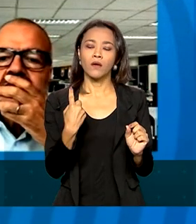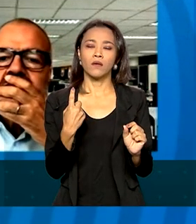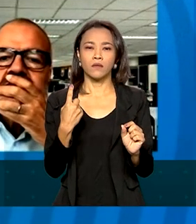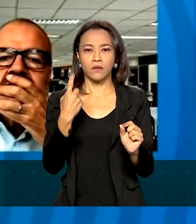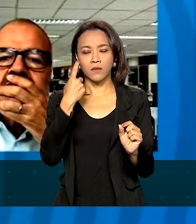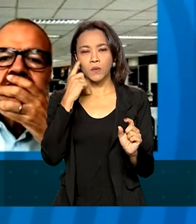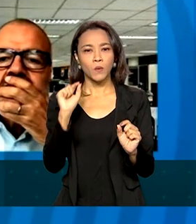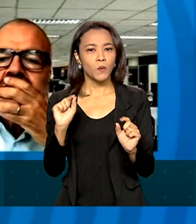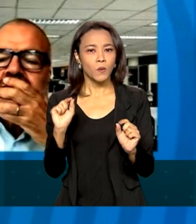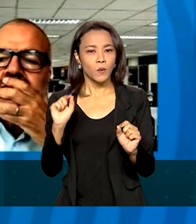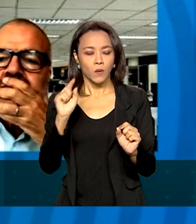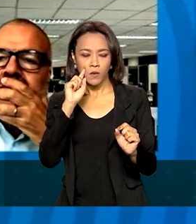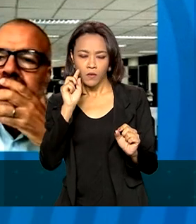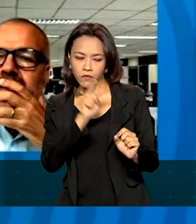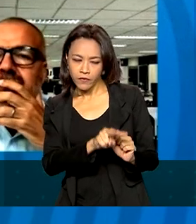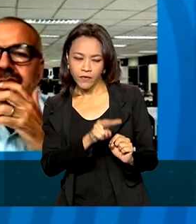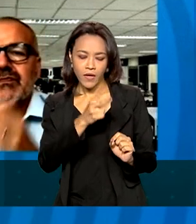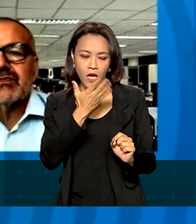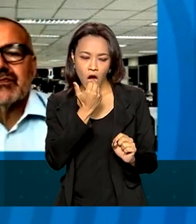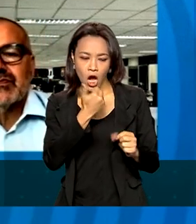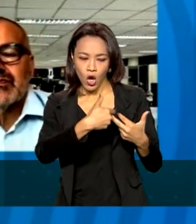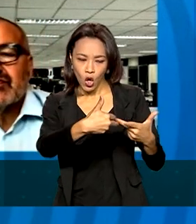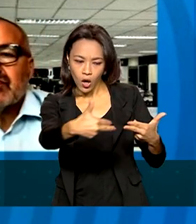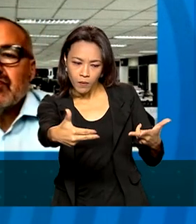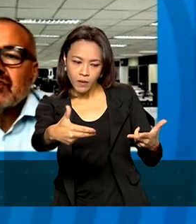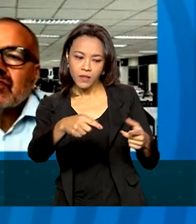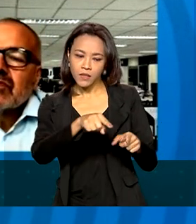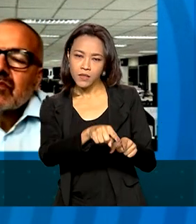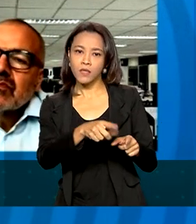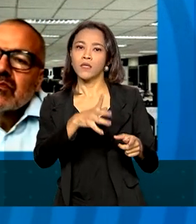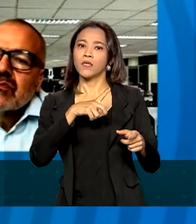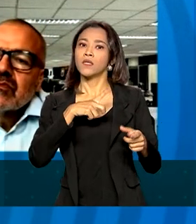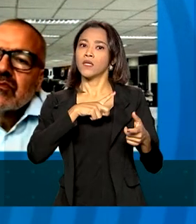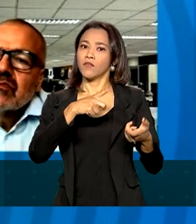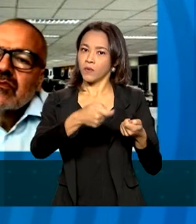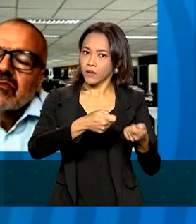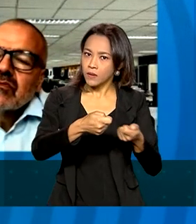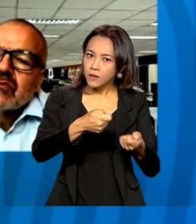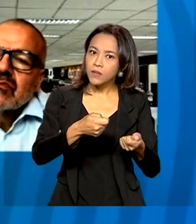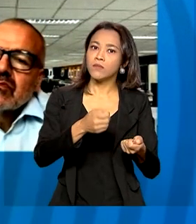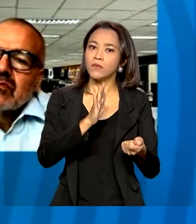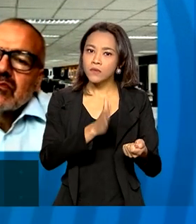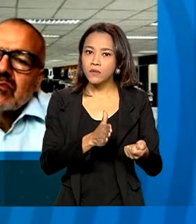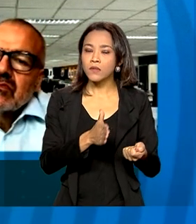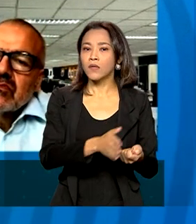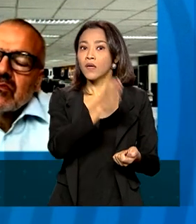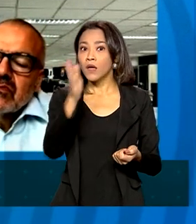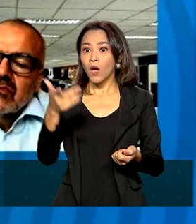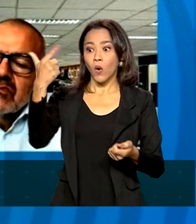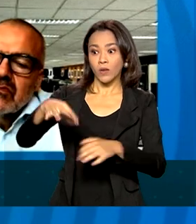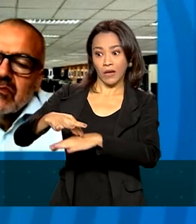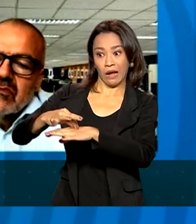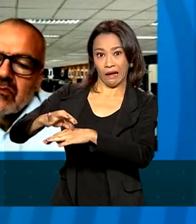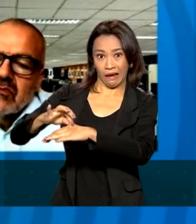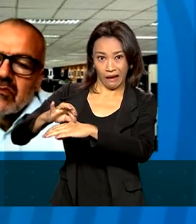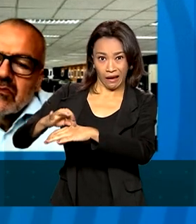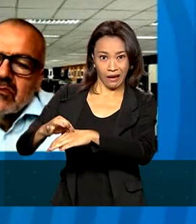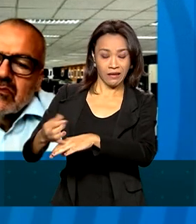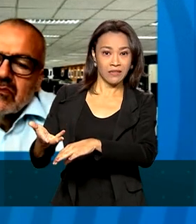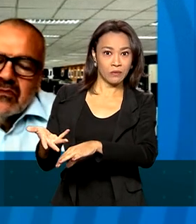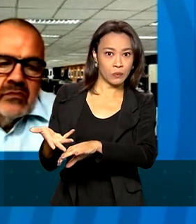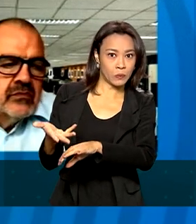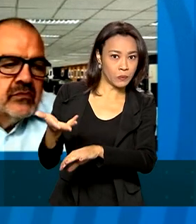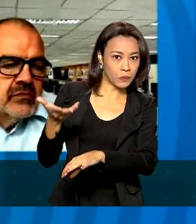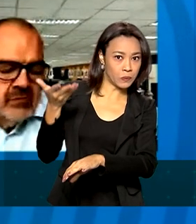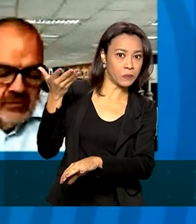alimentação, um equilíbrio, agora a gente teve, tem um caso aí da carne mais recente, precisamos entender como é que